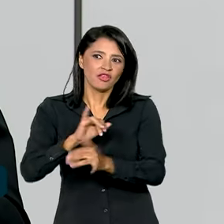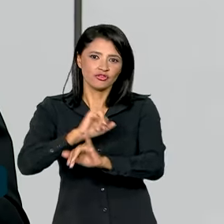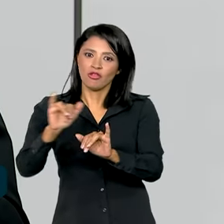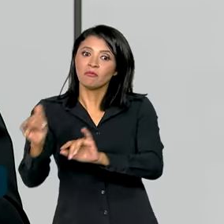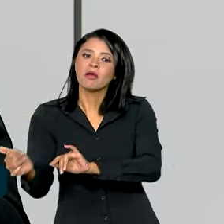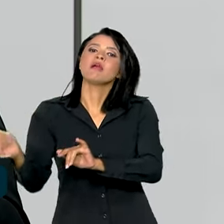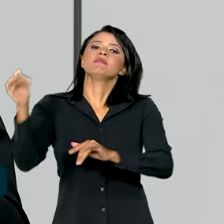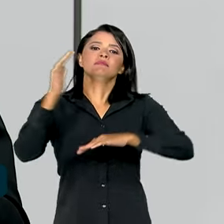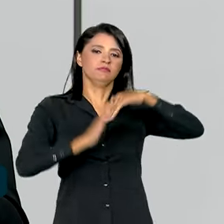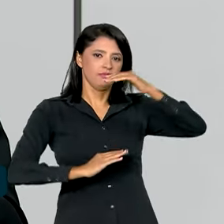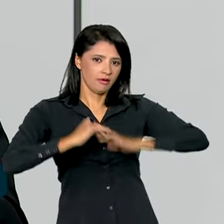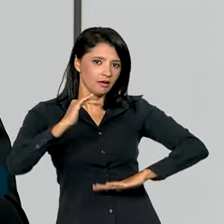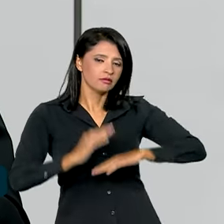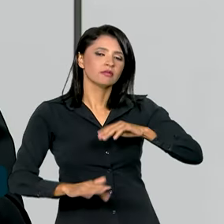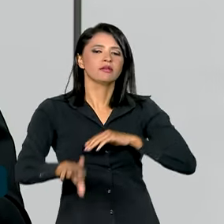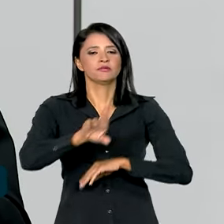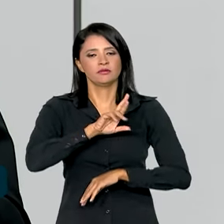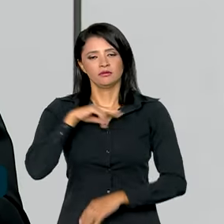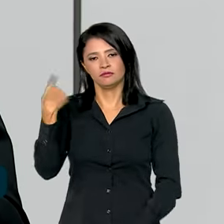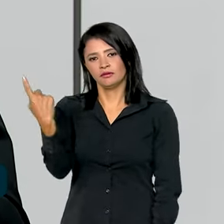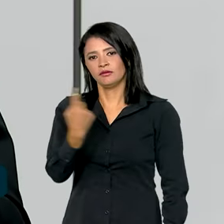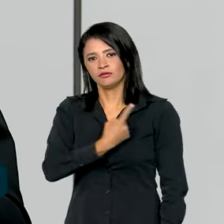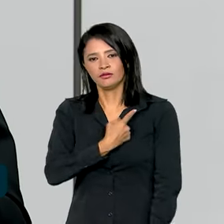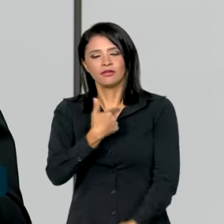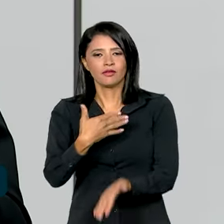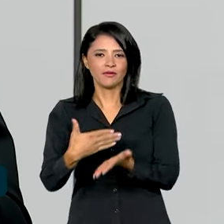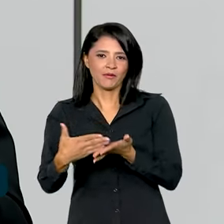É isso, creio que esse é o resultado que nós estamos começando a colher.